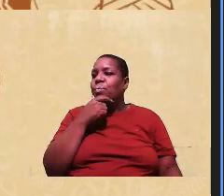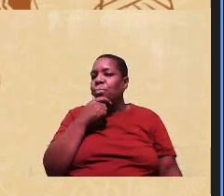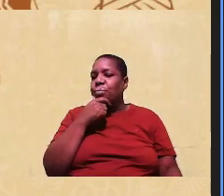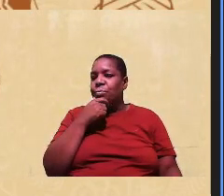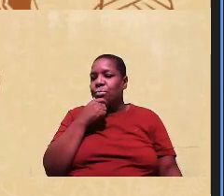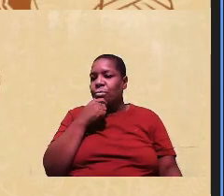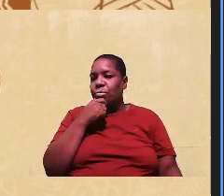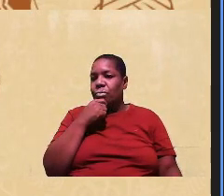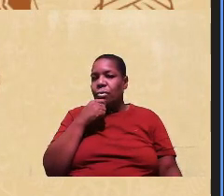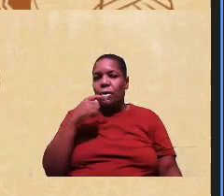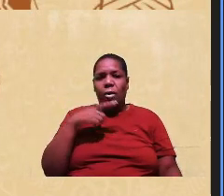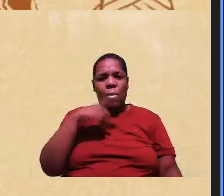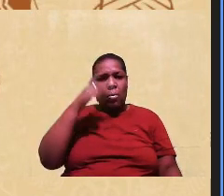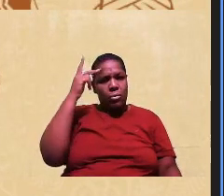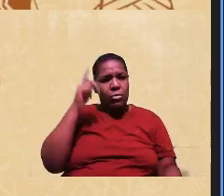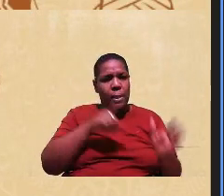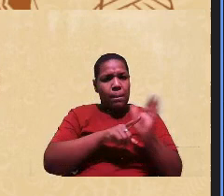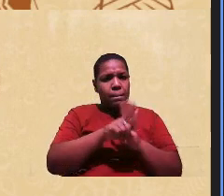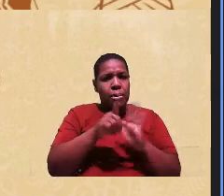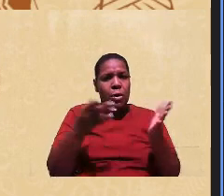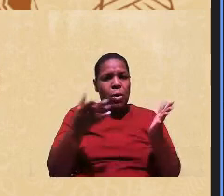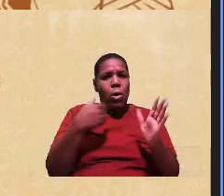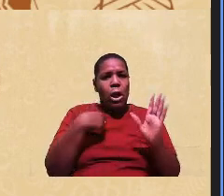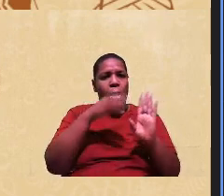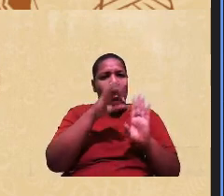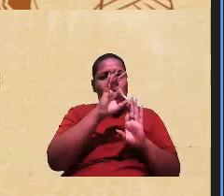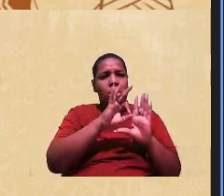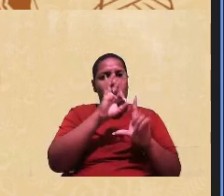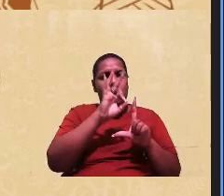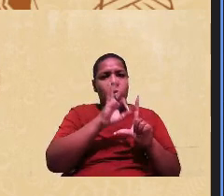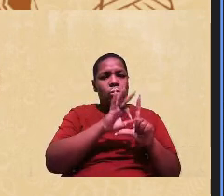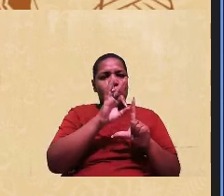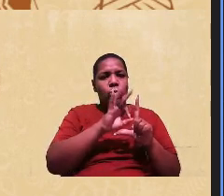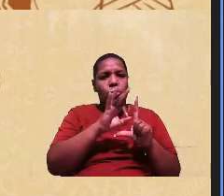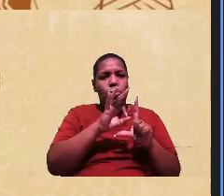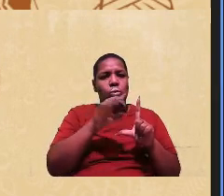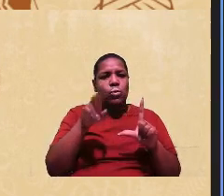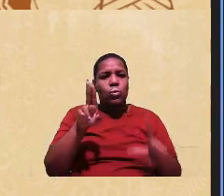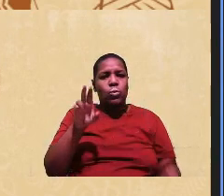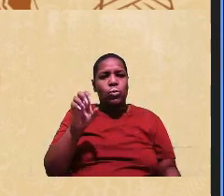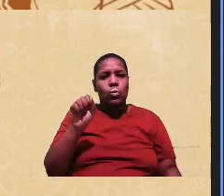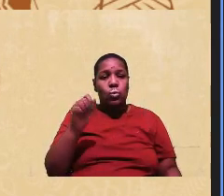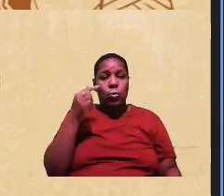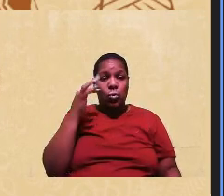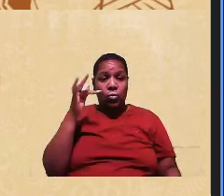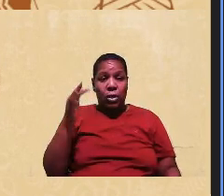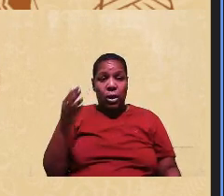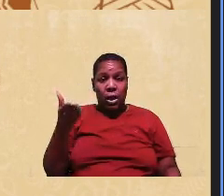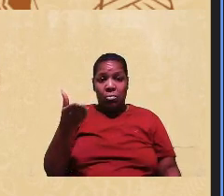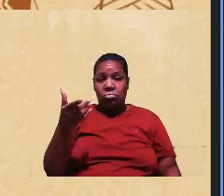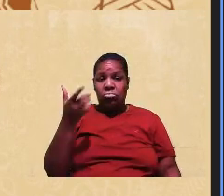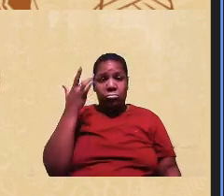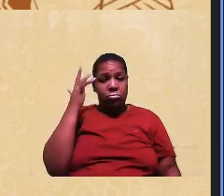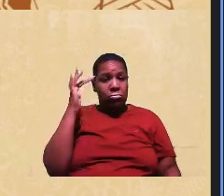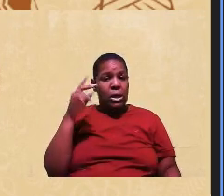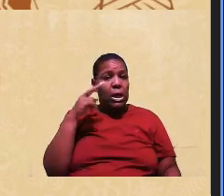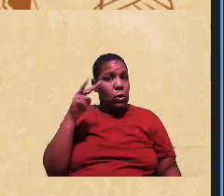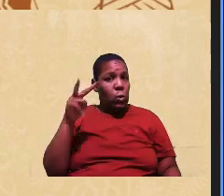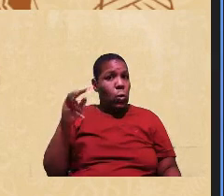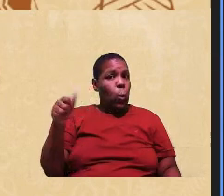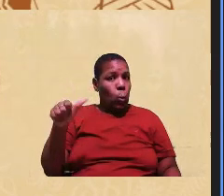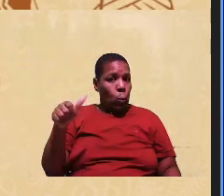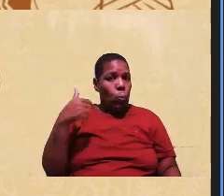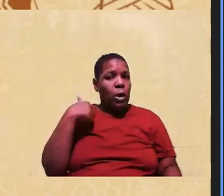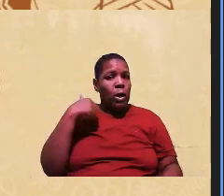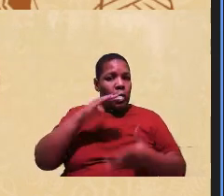alguém está perguntando aqui qual é o percentual de negros preços e pardos na UF. das atualizadas, aqui eu não tenho, mas eu teria que olhar aqui o meu computador